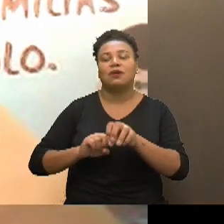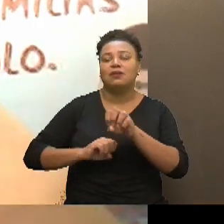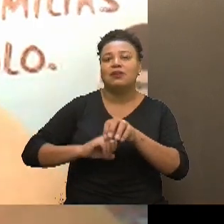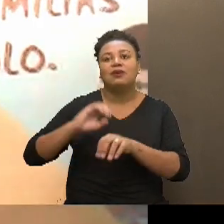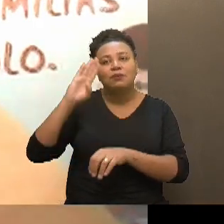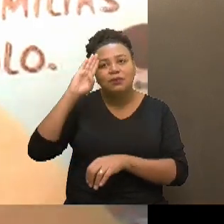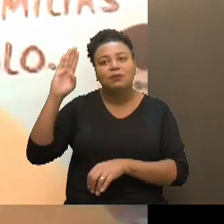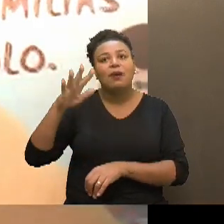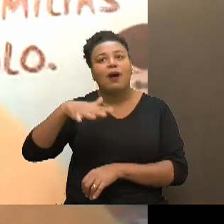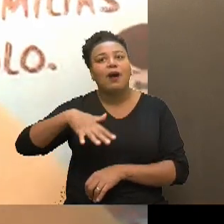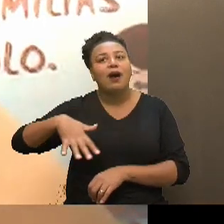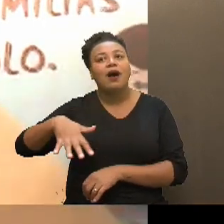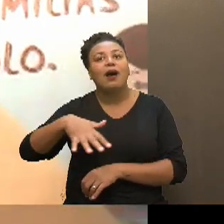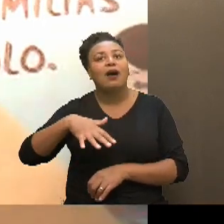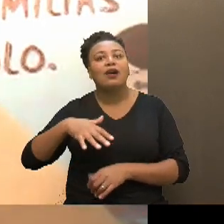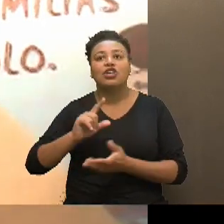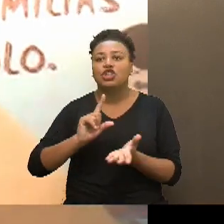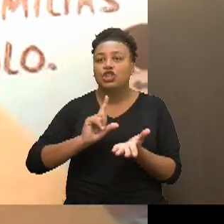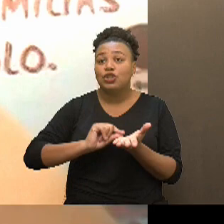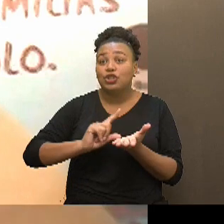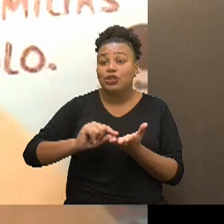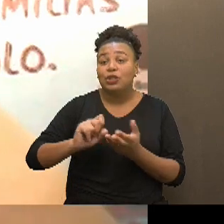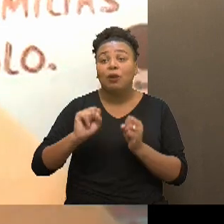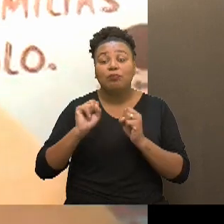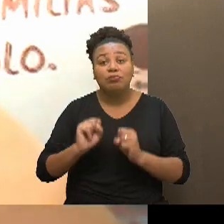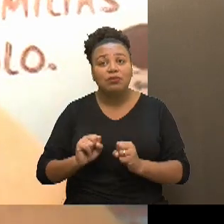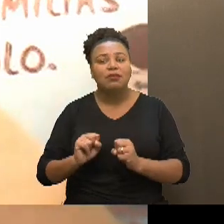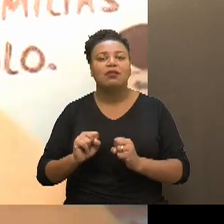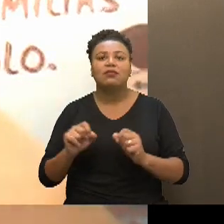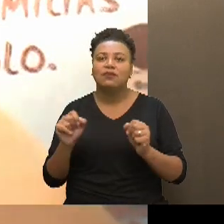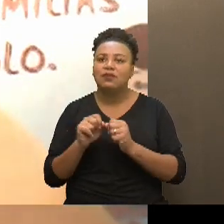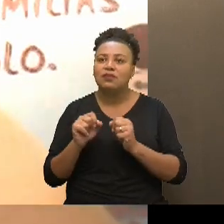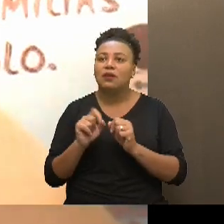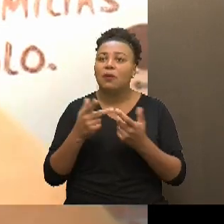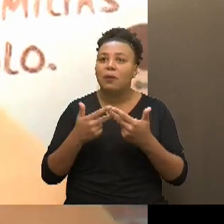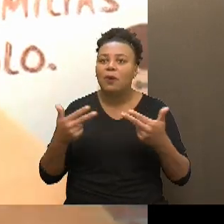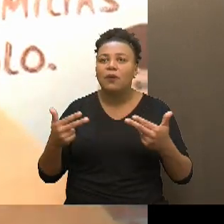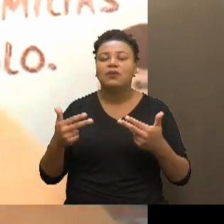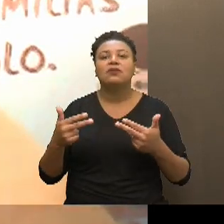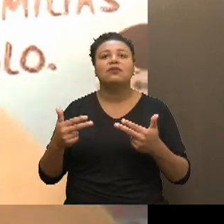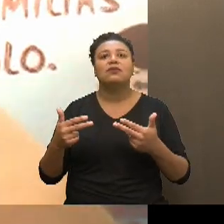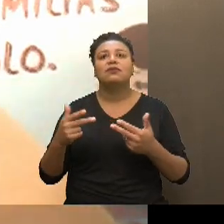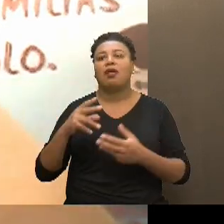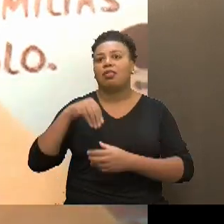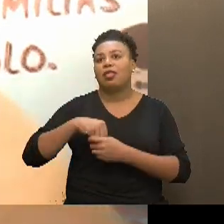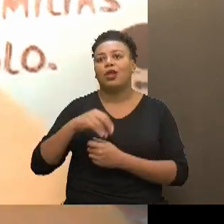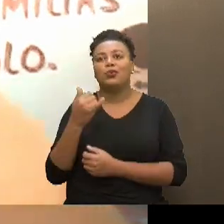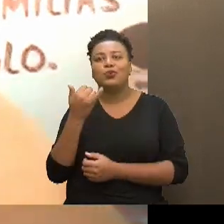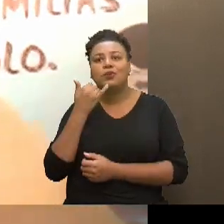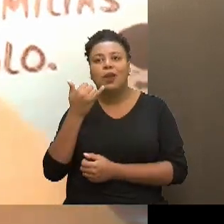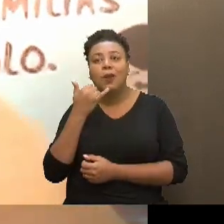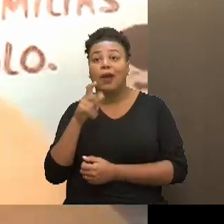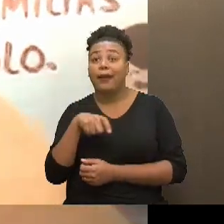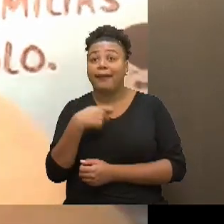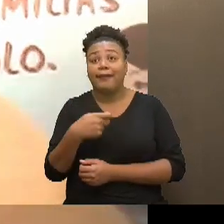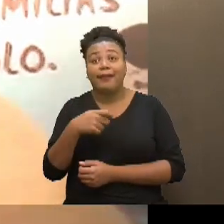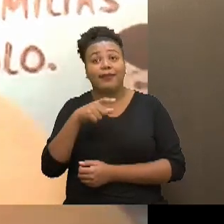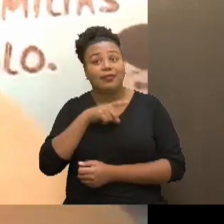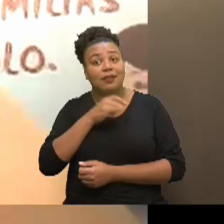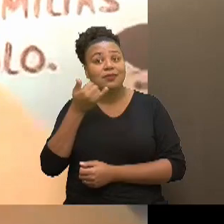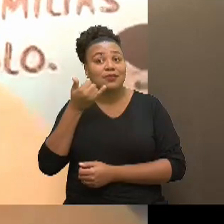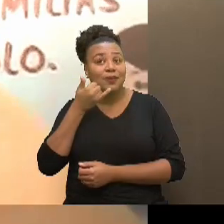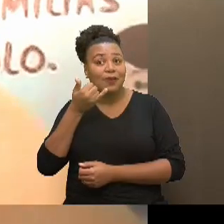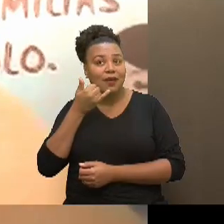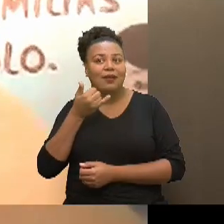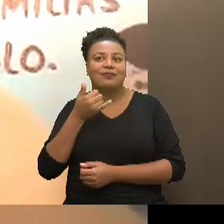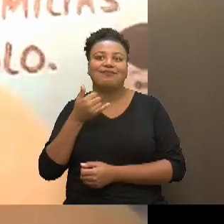principalmente na área de digital, né, pra que elas pudessem estar fazendo alguma coisa a partir do seu celular, aquelas que têm, né, um celular,